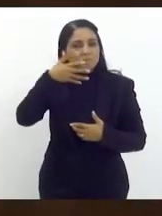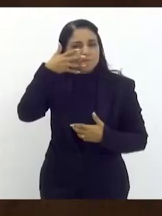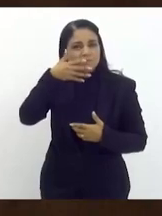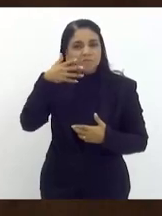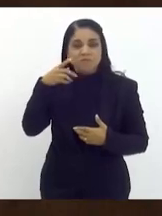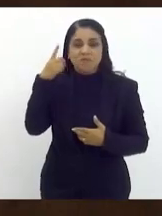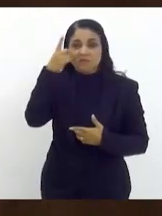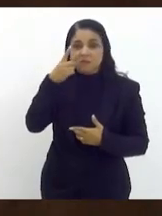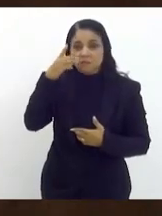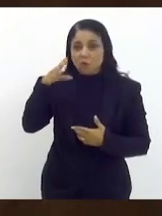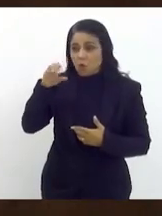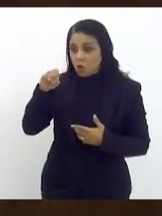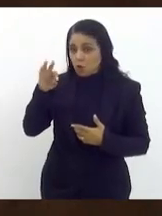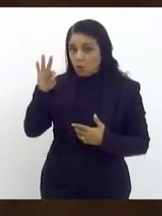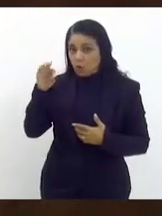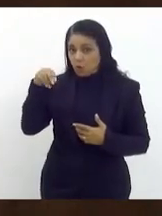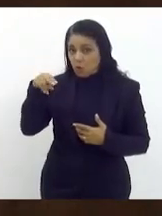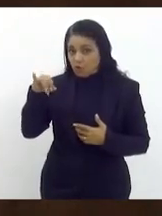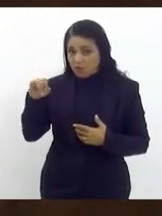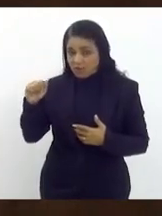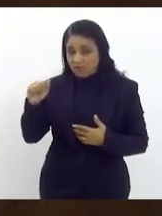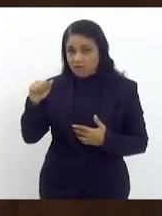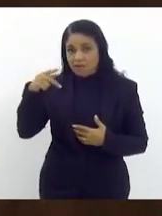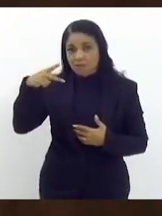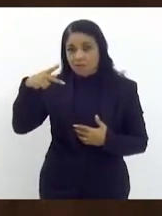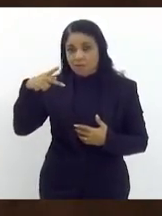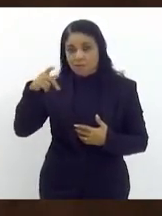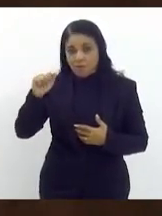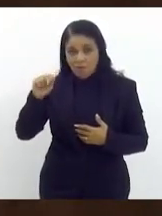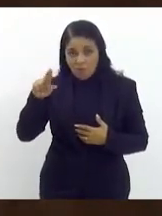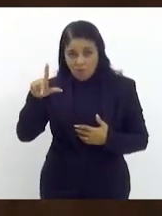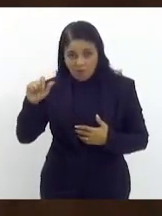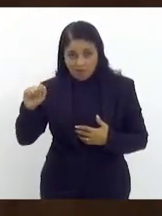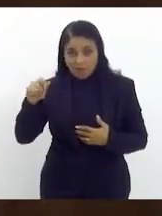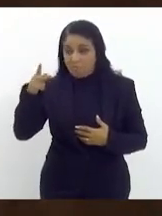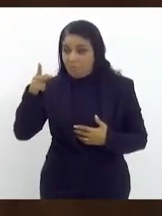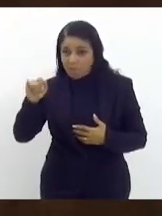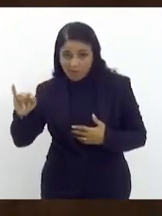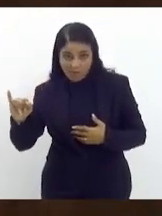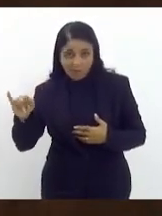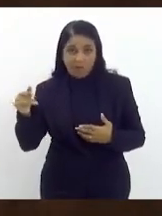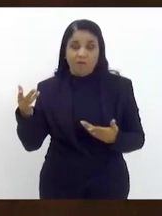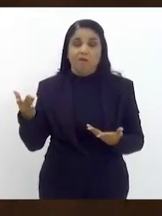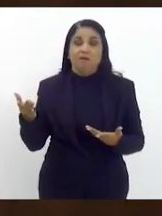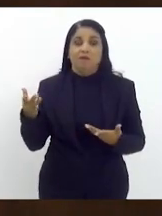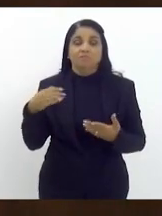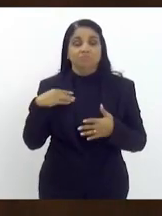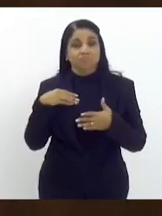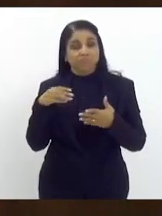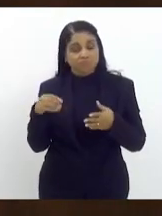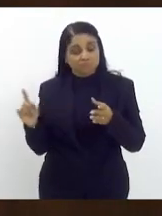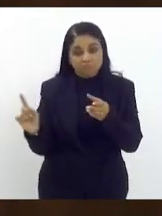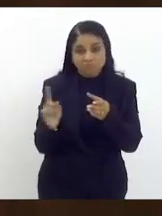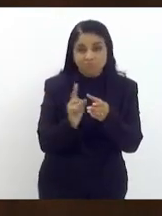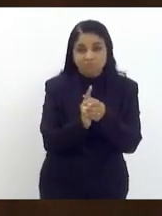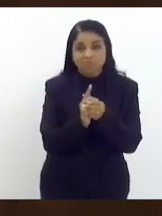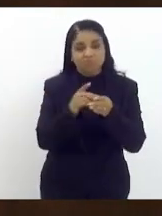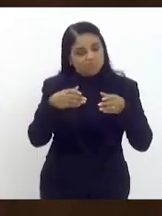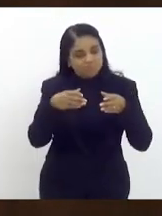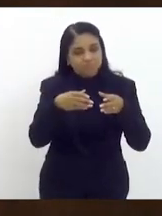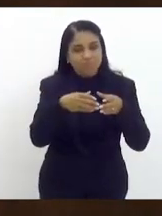Paula pai que é integrante da comissão contra a discriminação